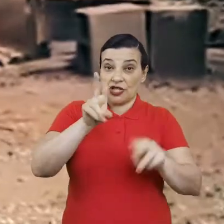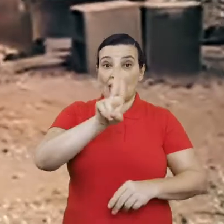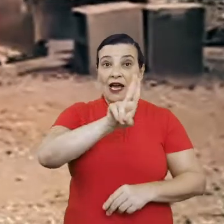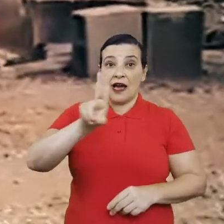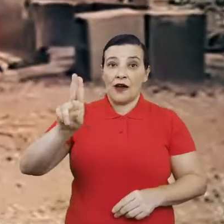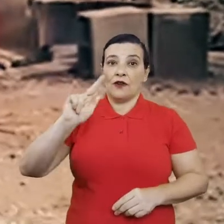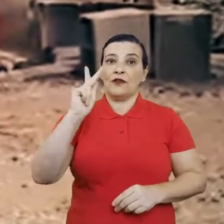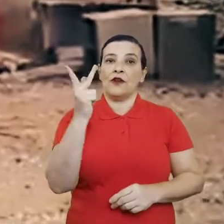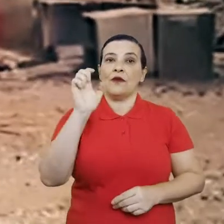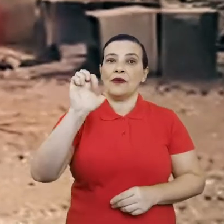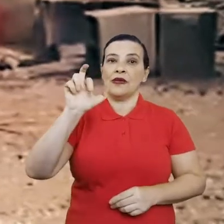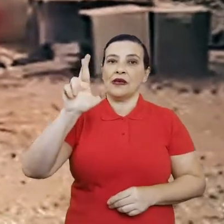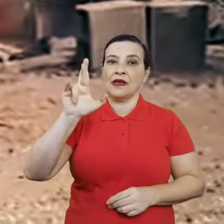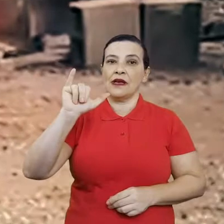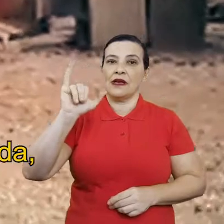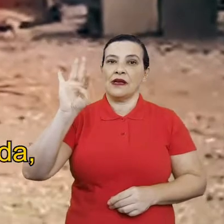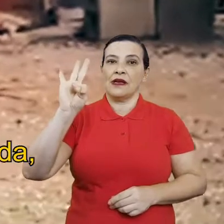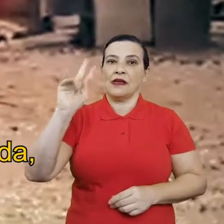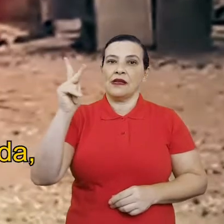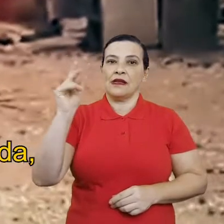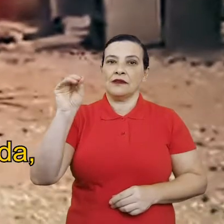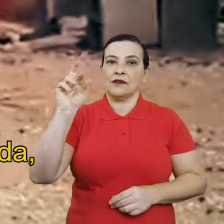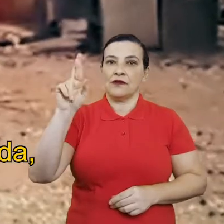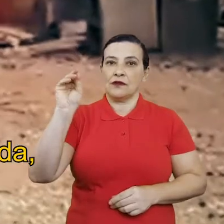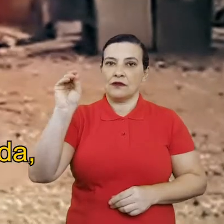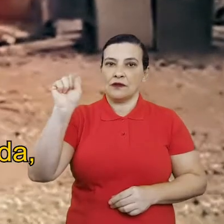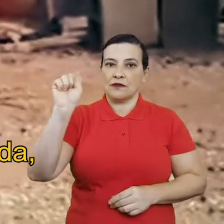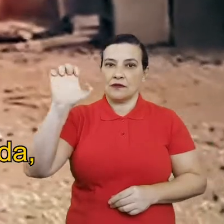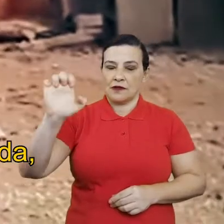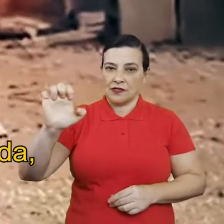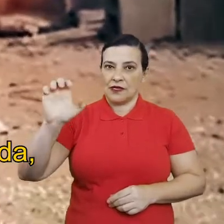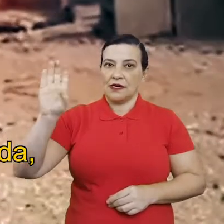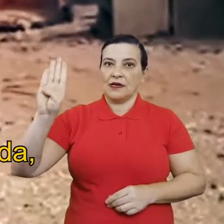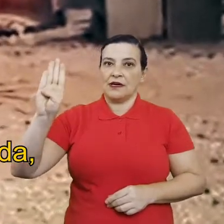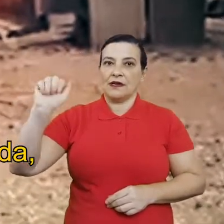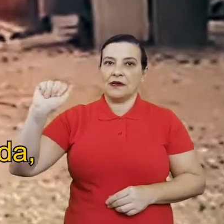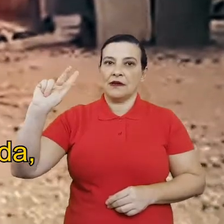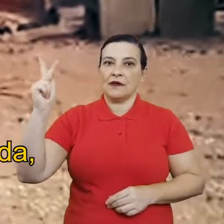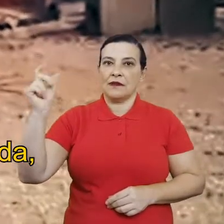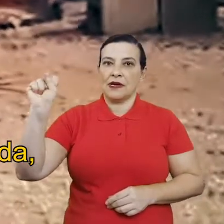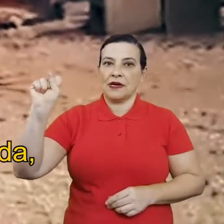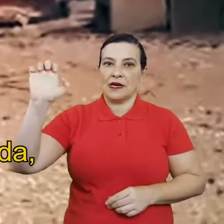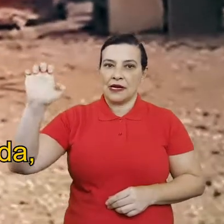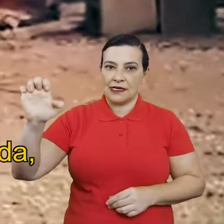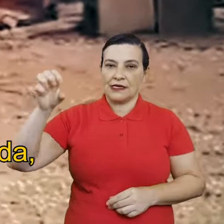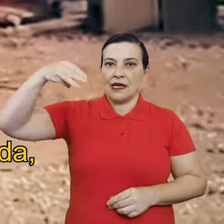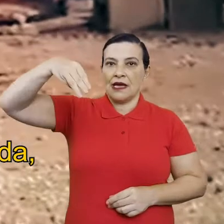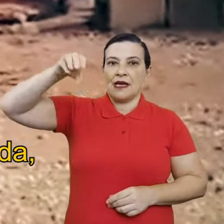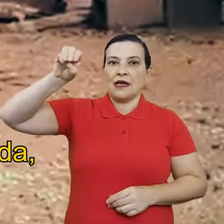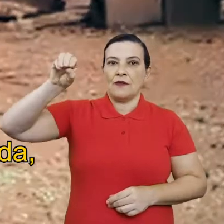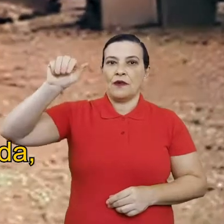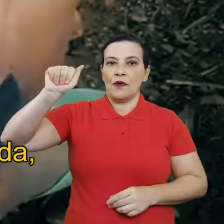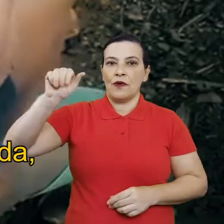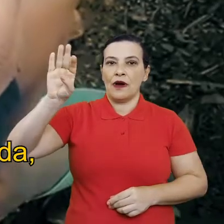seja, para ter proteção, para ter uma boa vida, livre